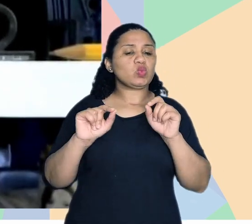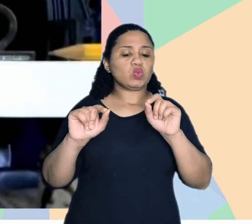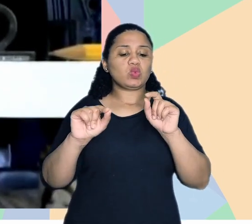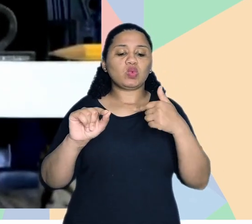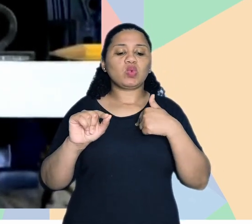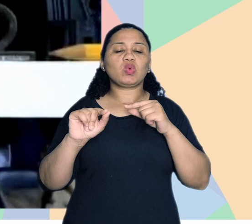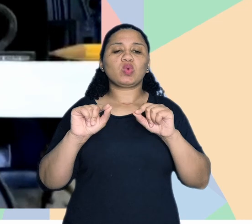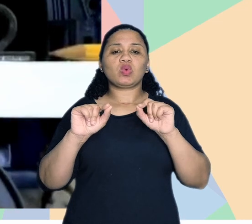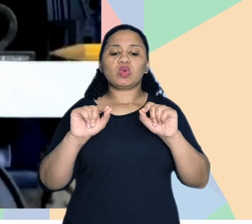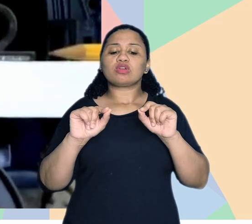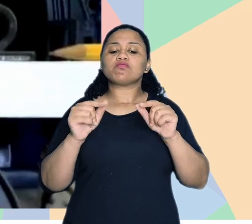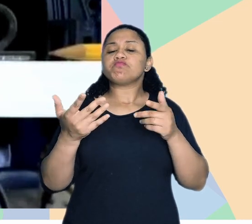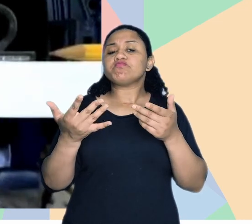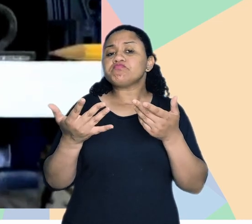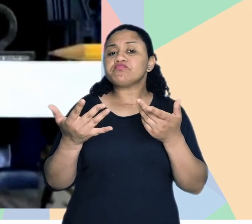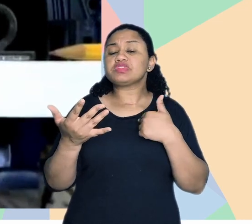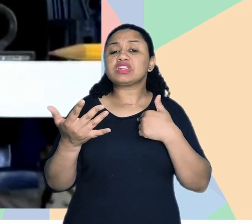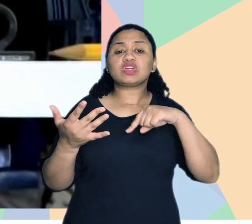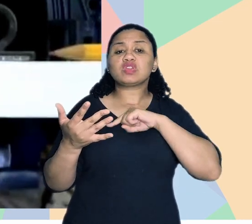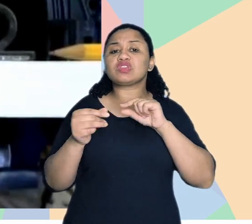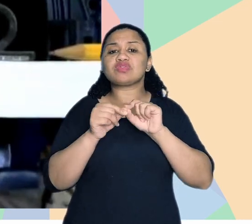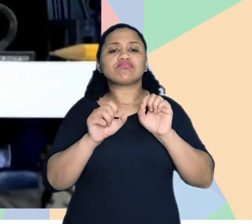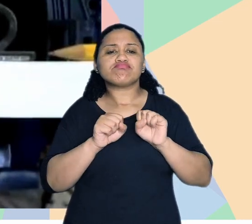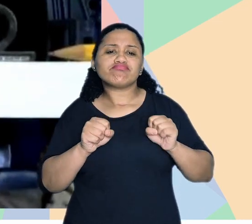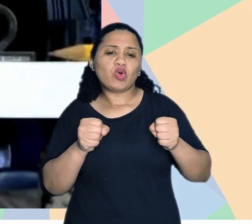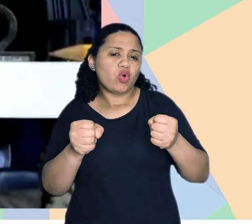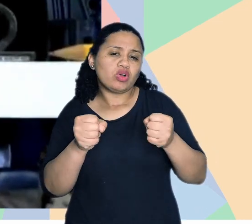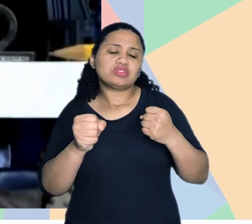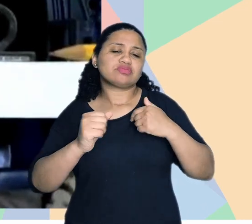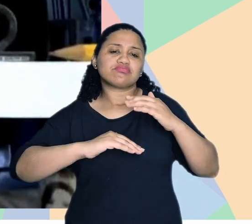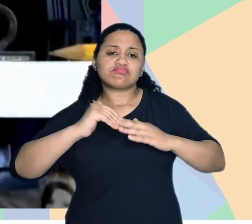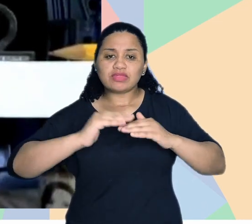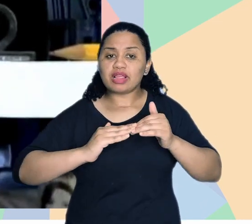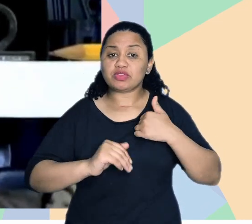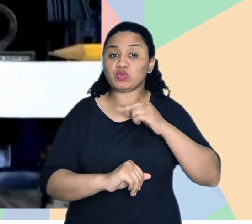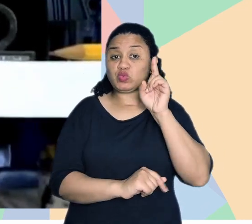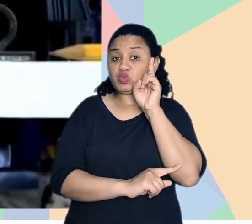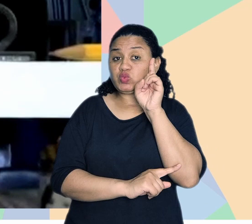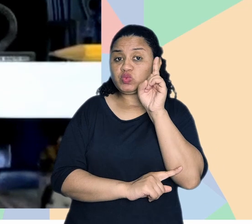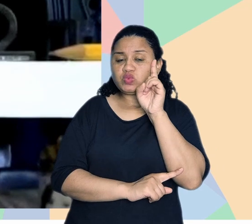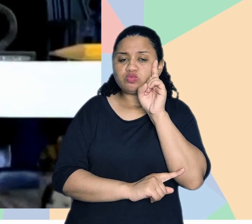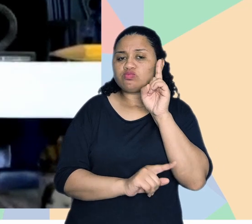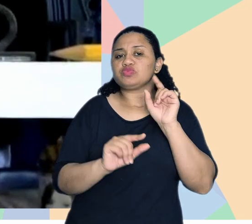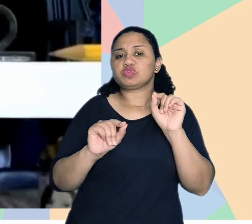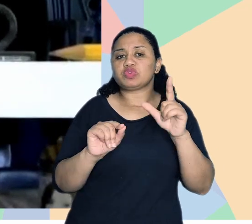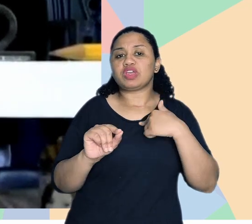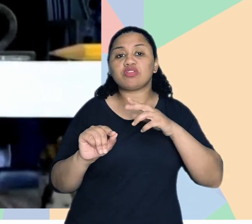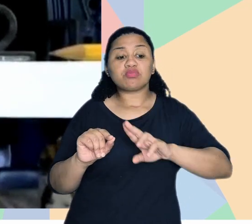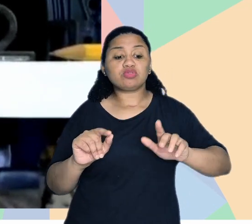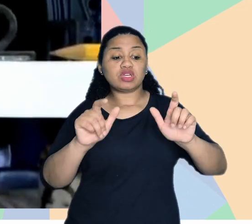princípio é de baixo esforço físico. Então, que a gente não faça muito esforço para as atividades cotidianas, né? Então,